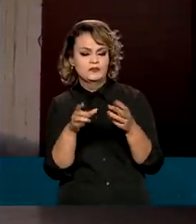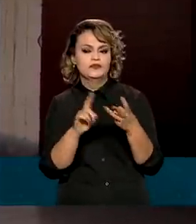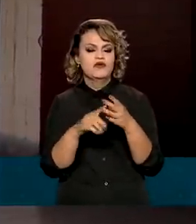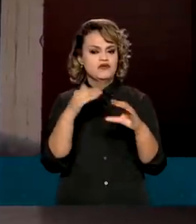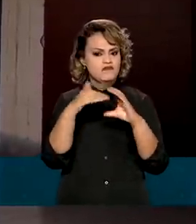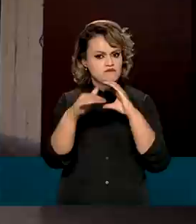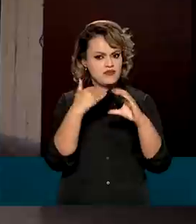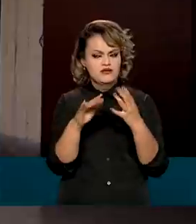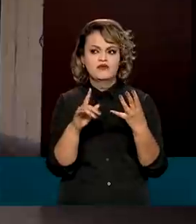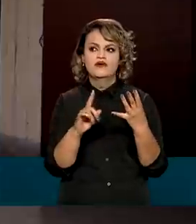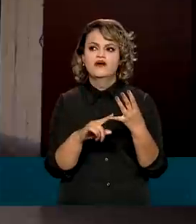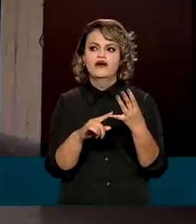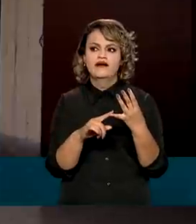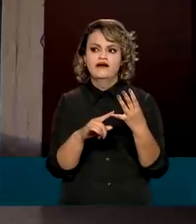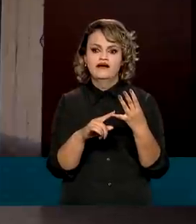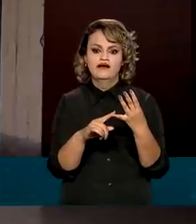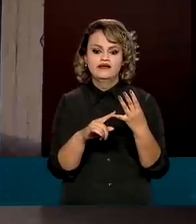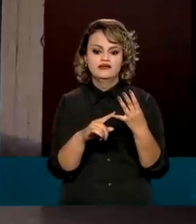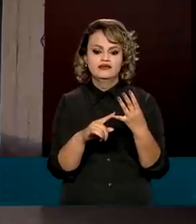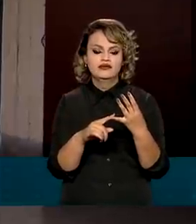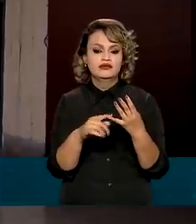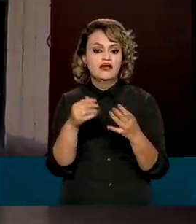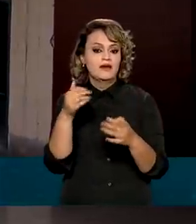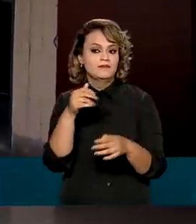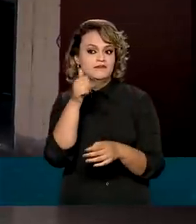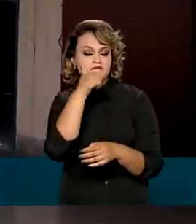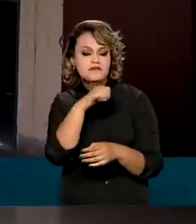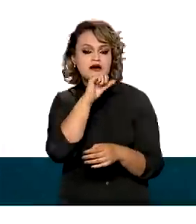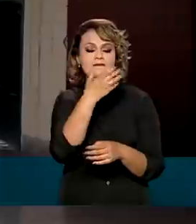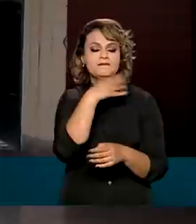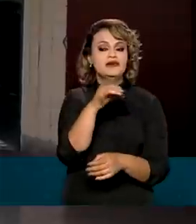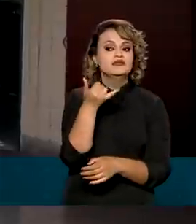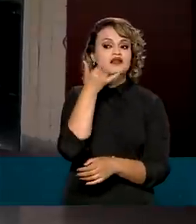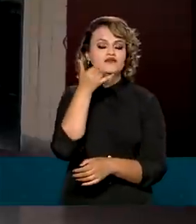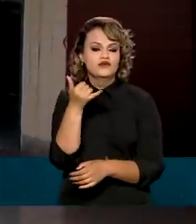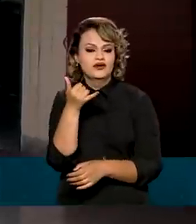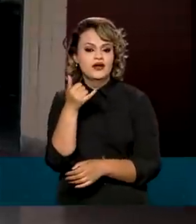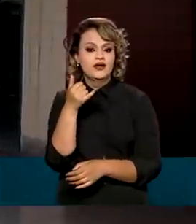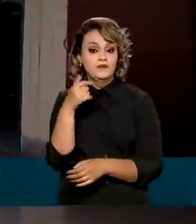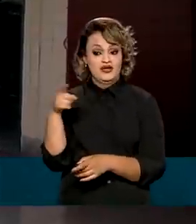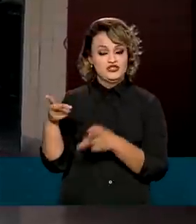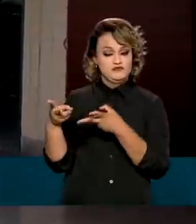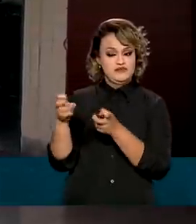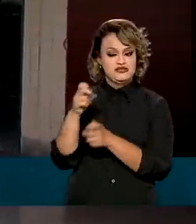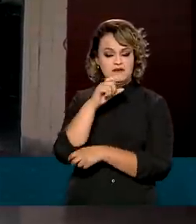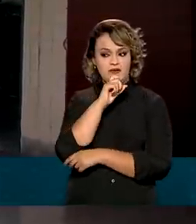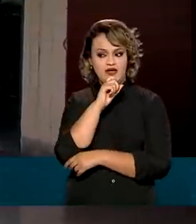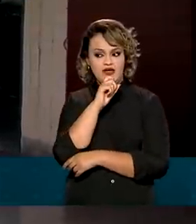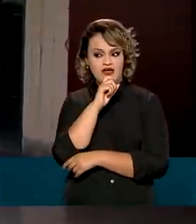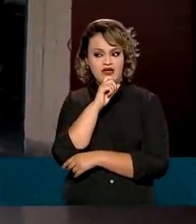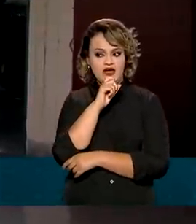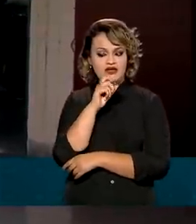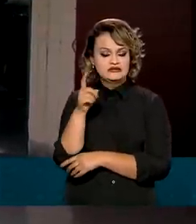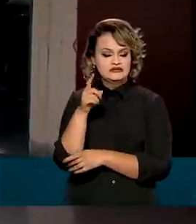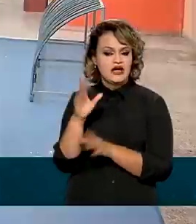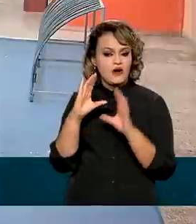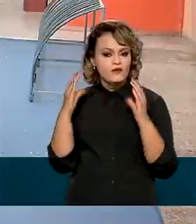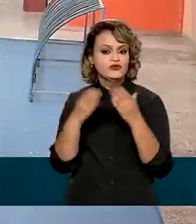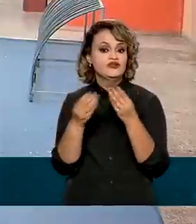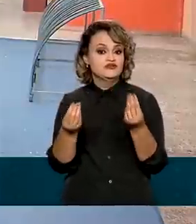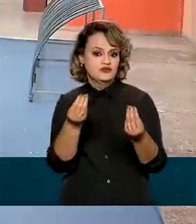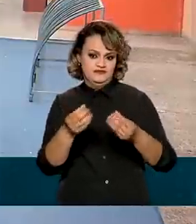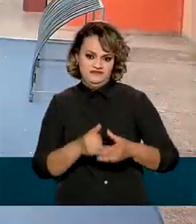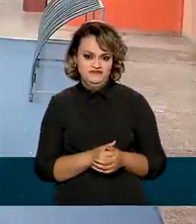de e-mails, contatos desses pais, para que a gente pudesse ali no primeiro momento fazer essa acolhida da comunidade.